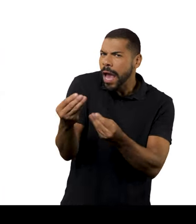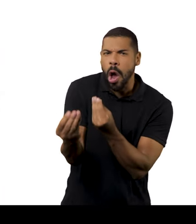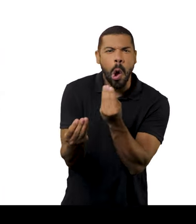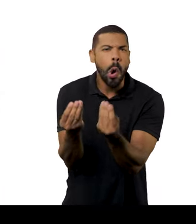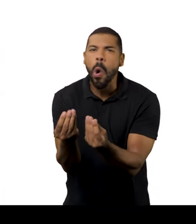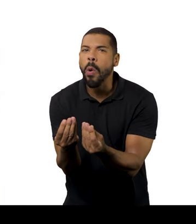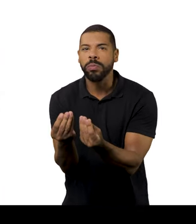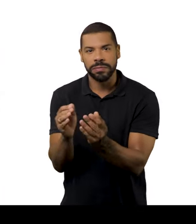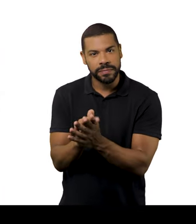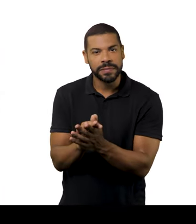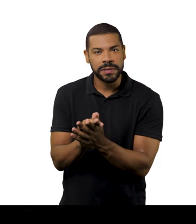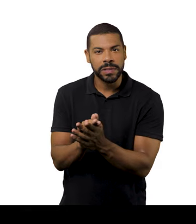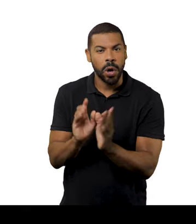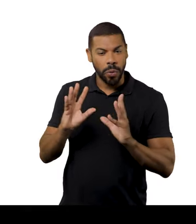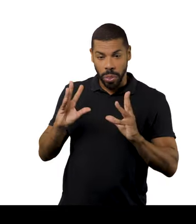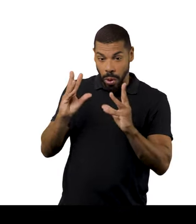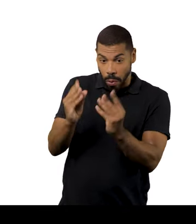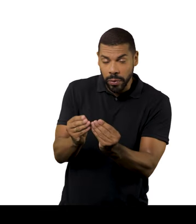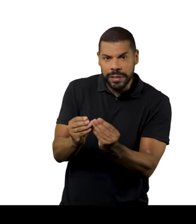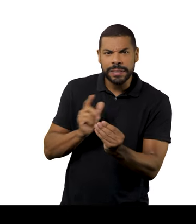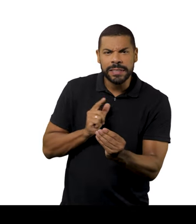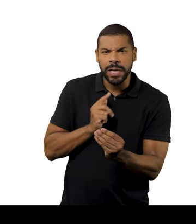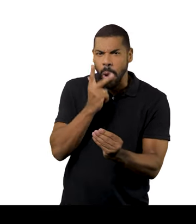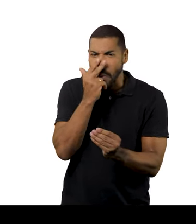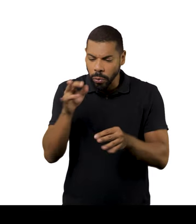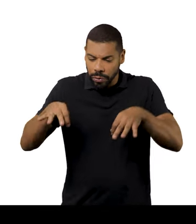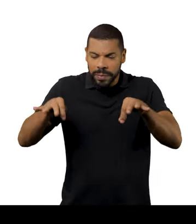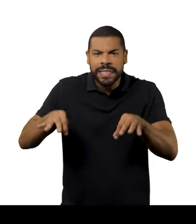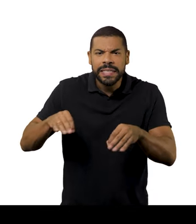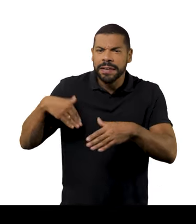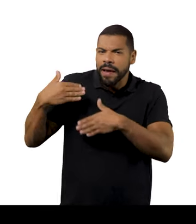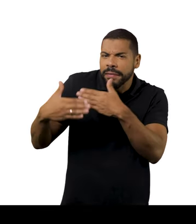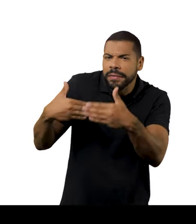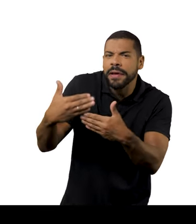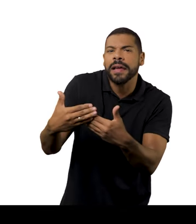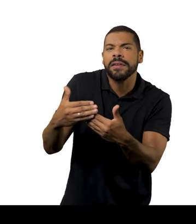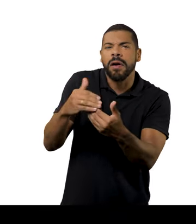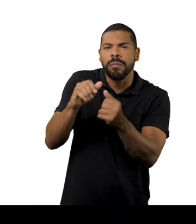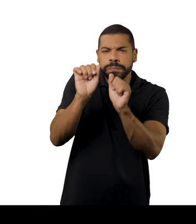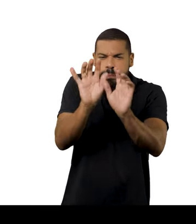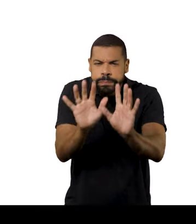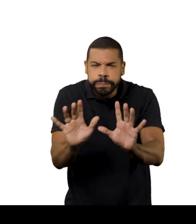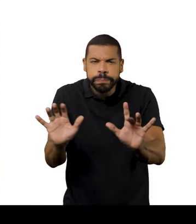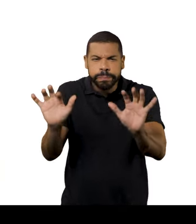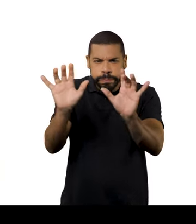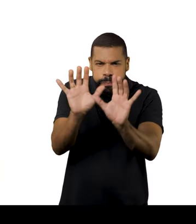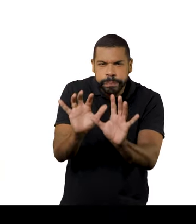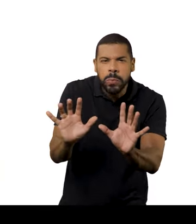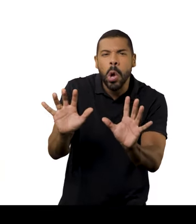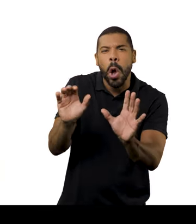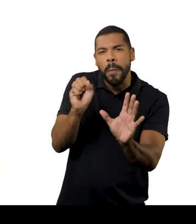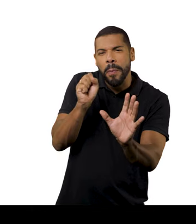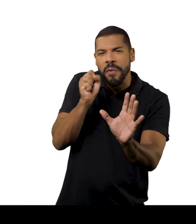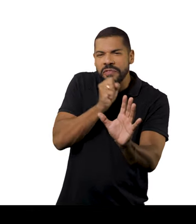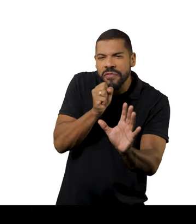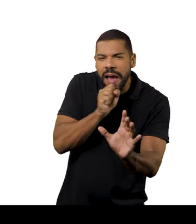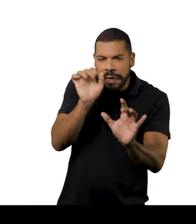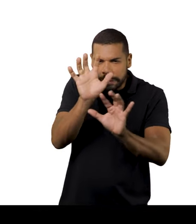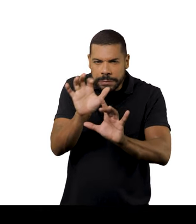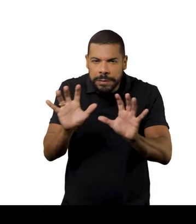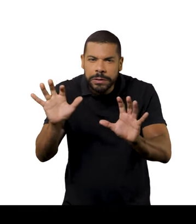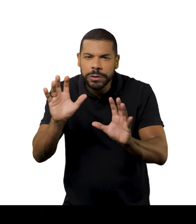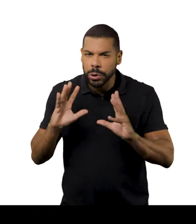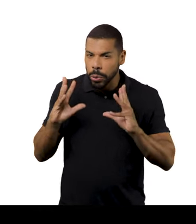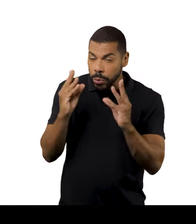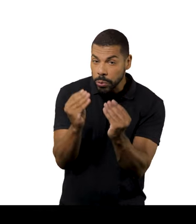como trabalhar com tecido, com permanganato, umas coisas que envelhecem. Daí eu fiz algumas monotipias